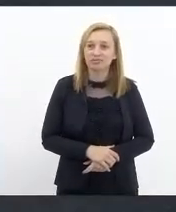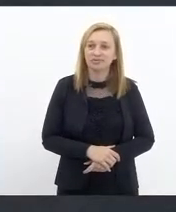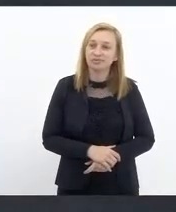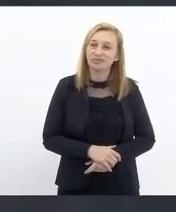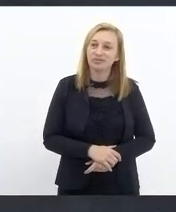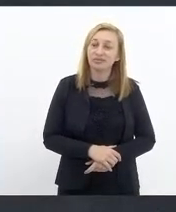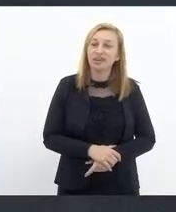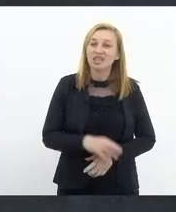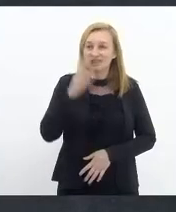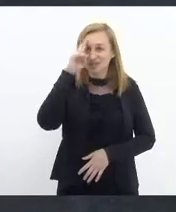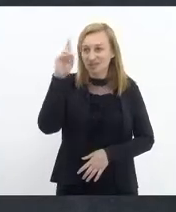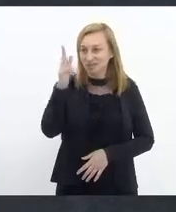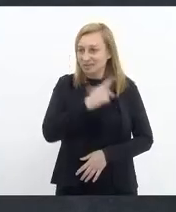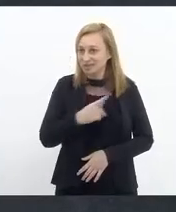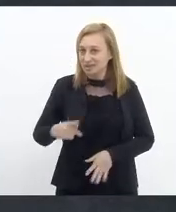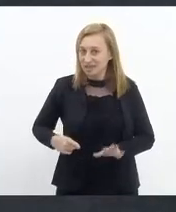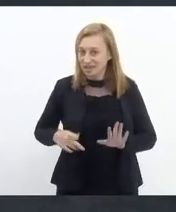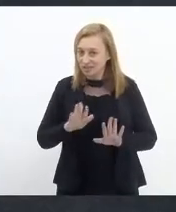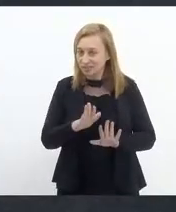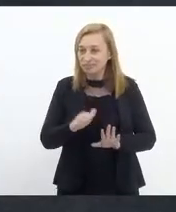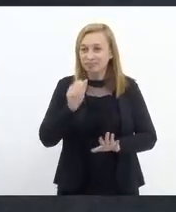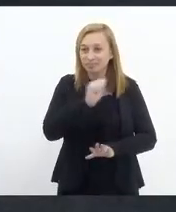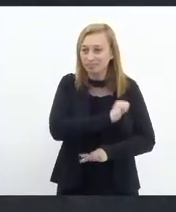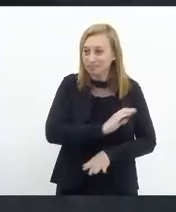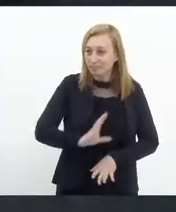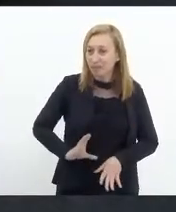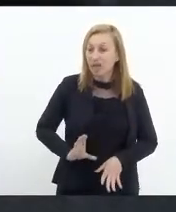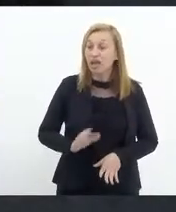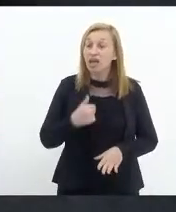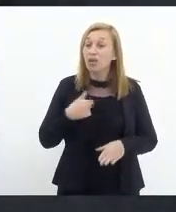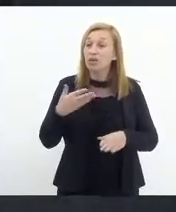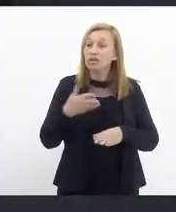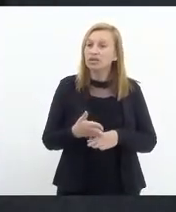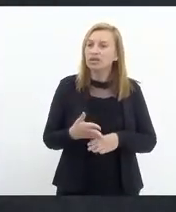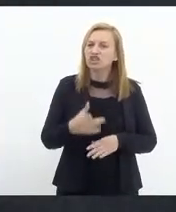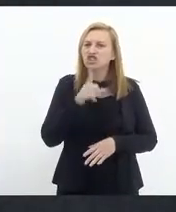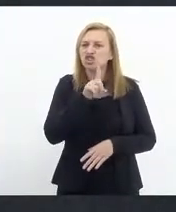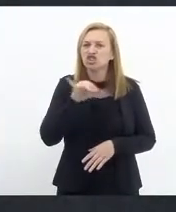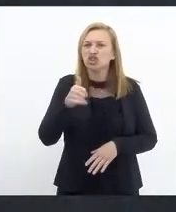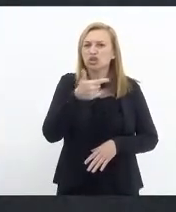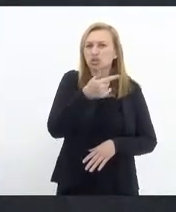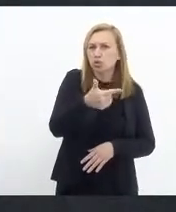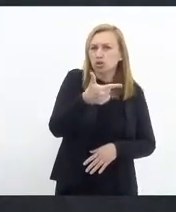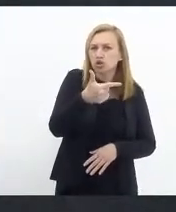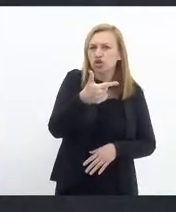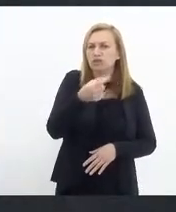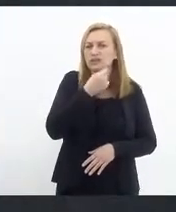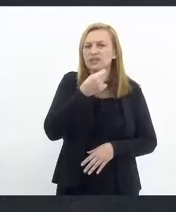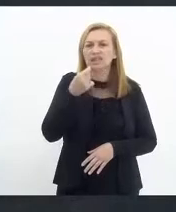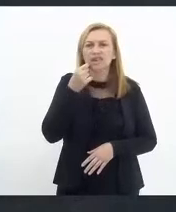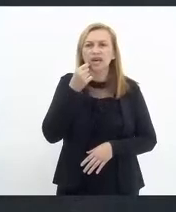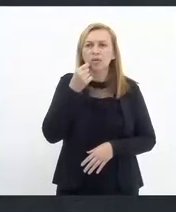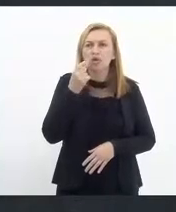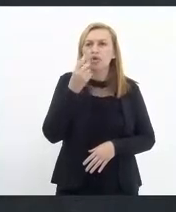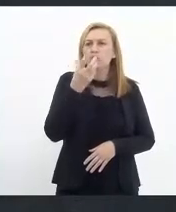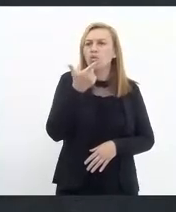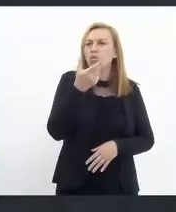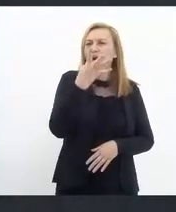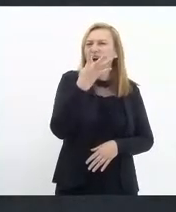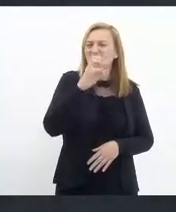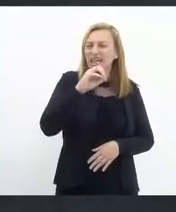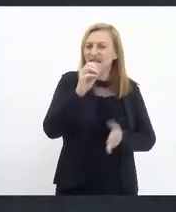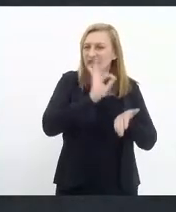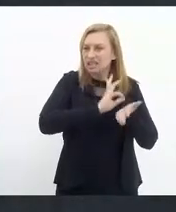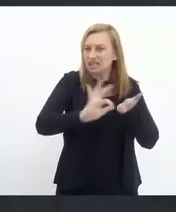presidente, deputada André Ciriano, que eu deia entrada no dia 2 de setembro com 40 assinaturas